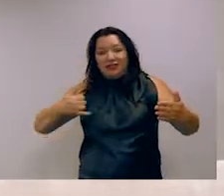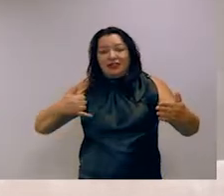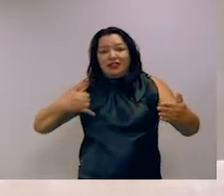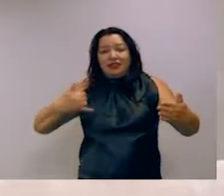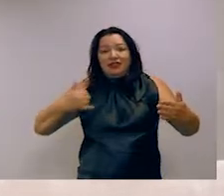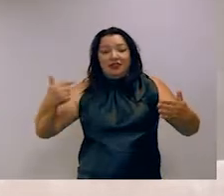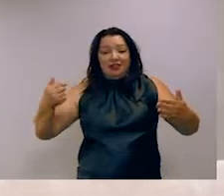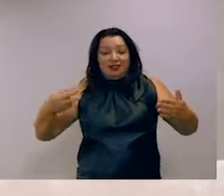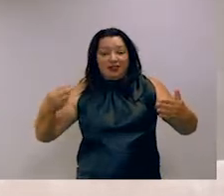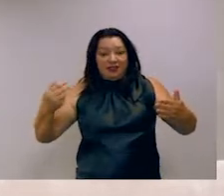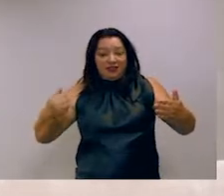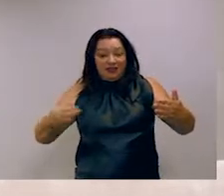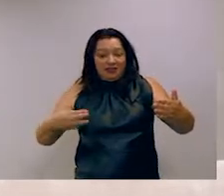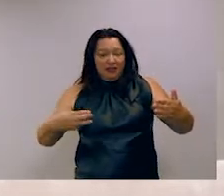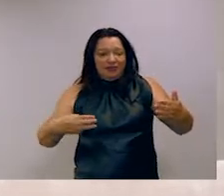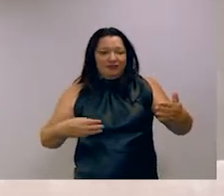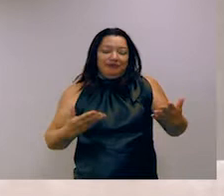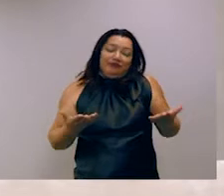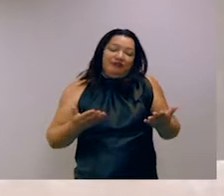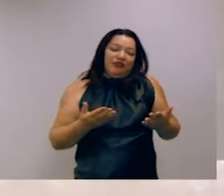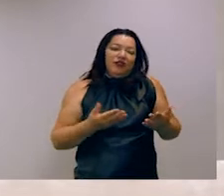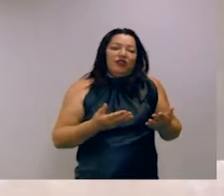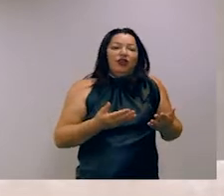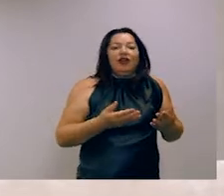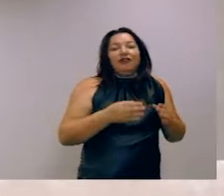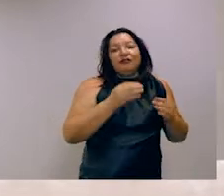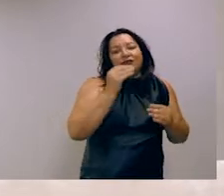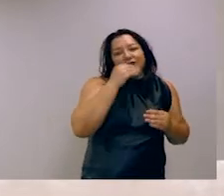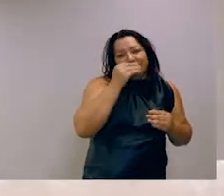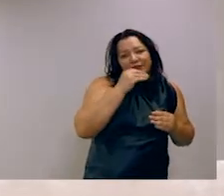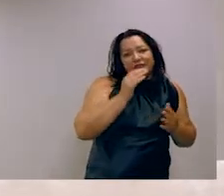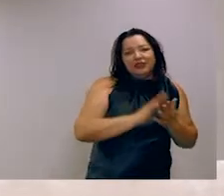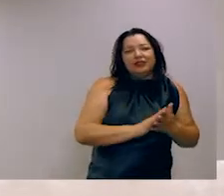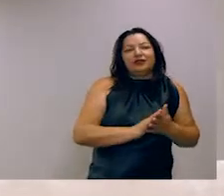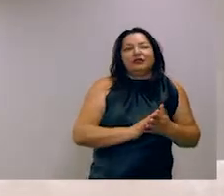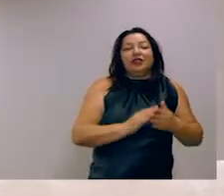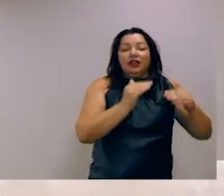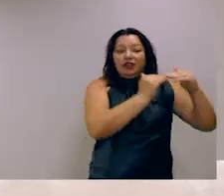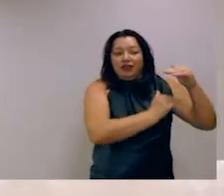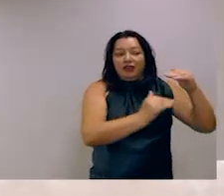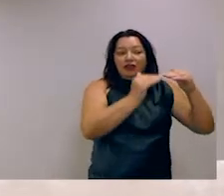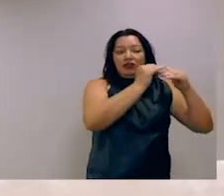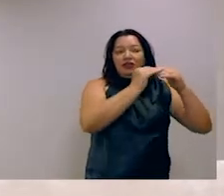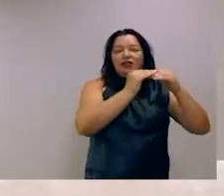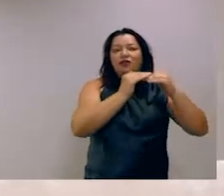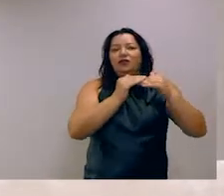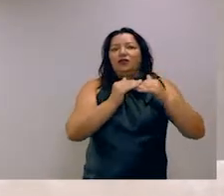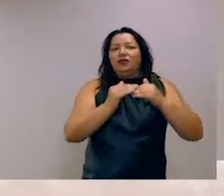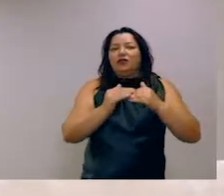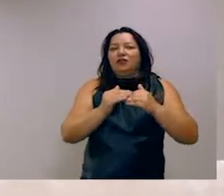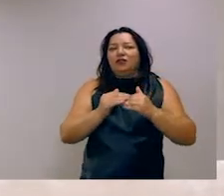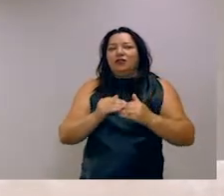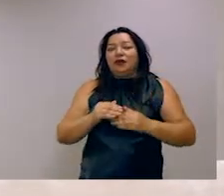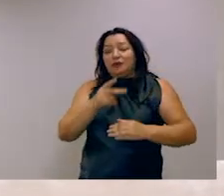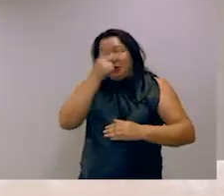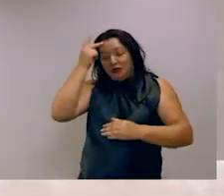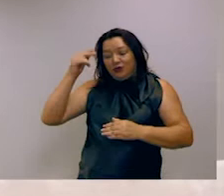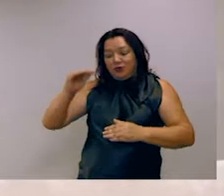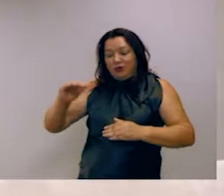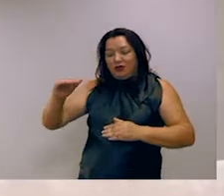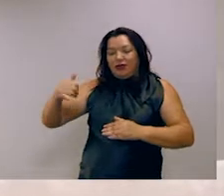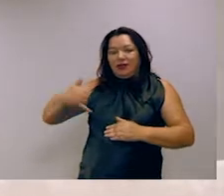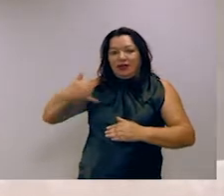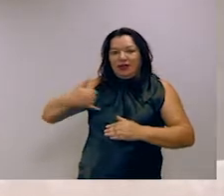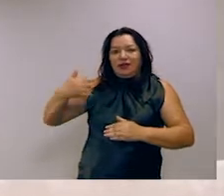levemente melhor do que o uso dos Turkers. Já em relação a nível médio para crianças de 17 anos foi